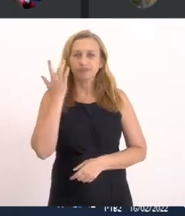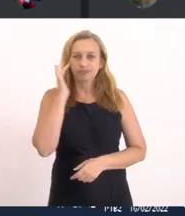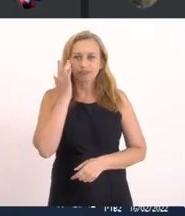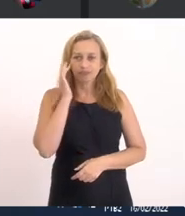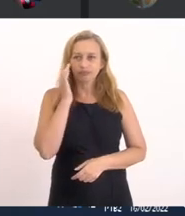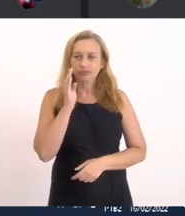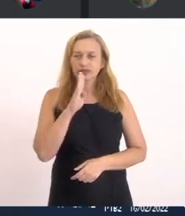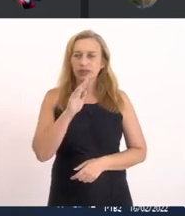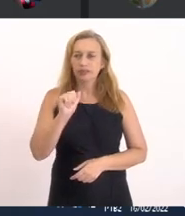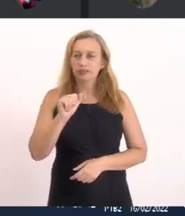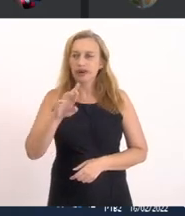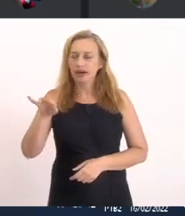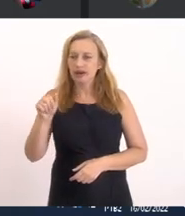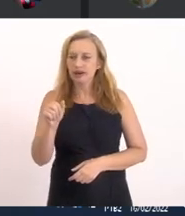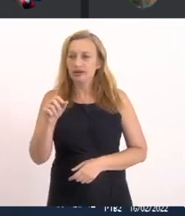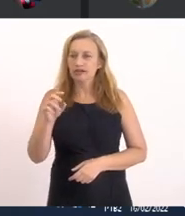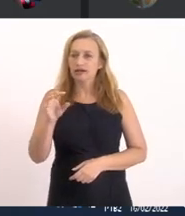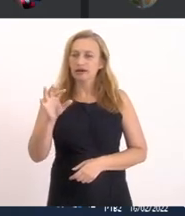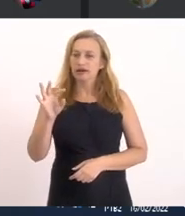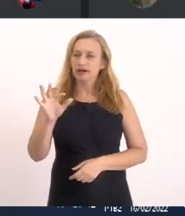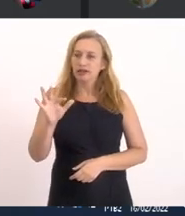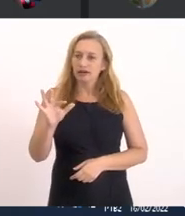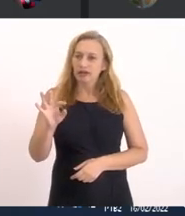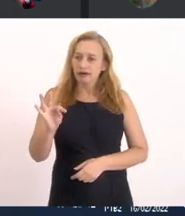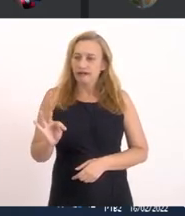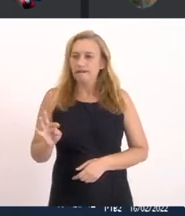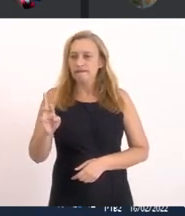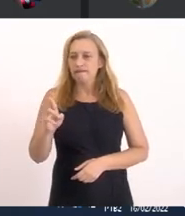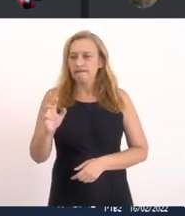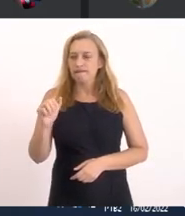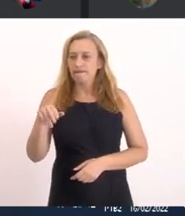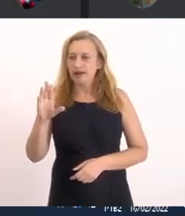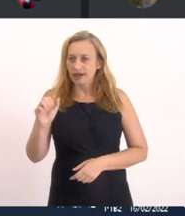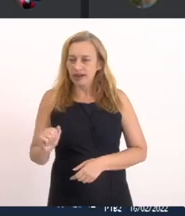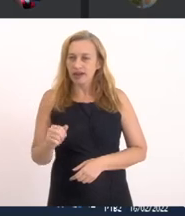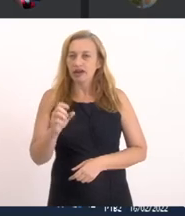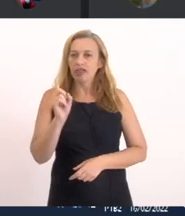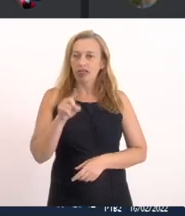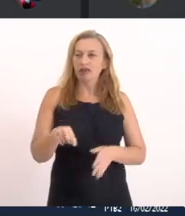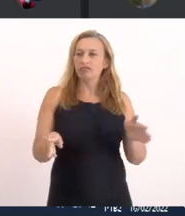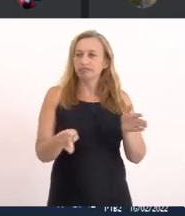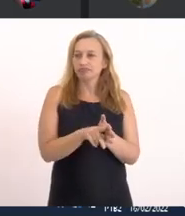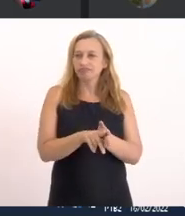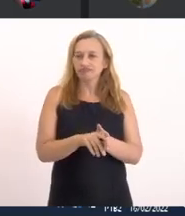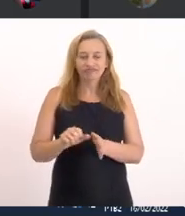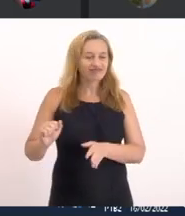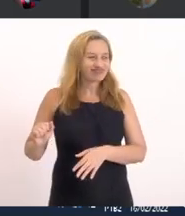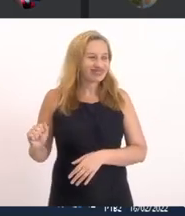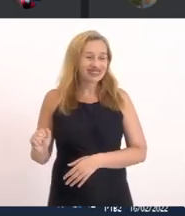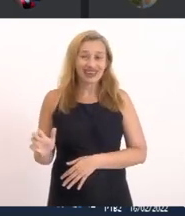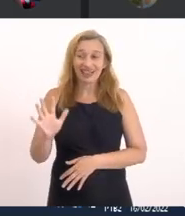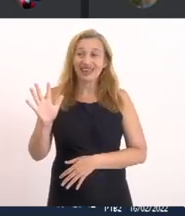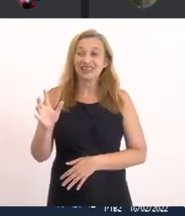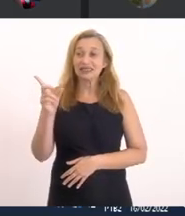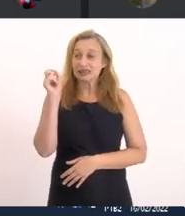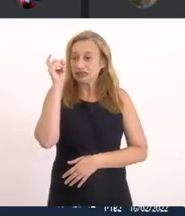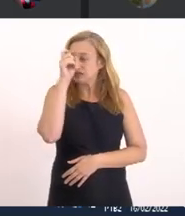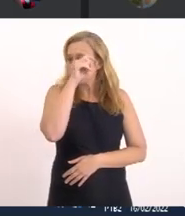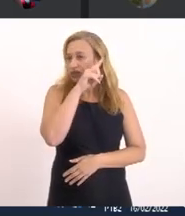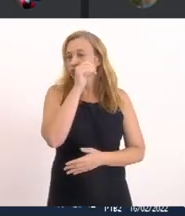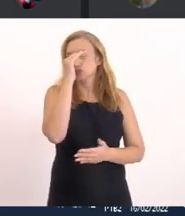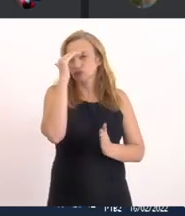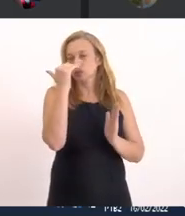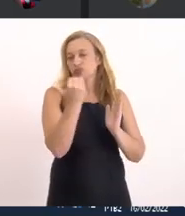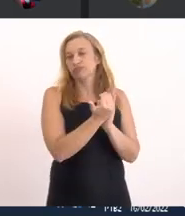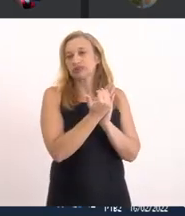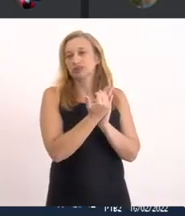Que a Barra Franca É um... Um projeto Muito caro E muito difícil De ser concretizado